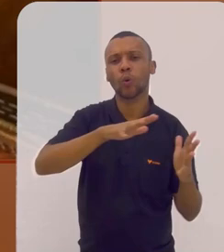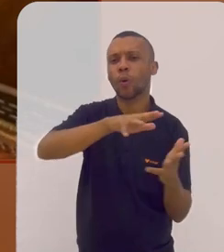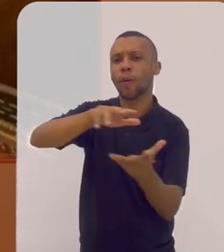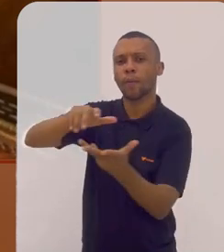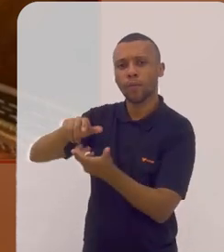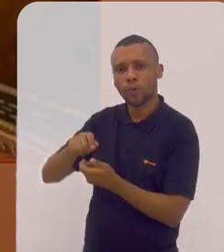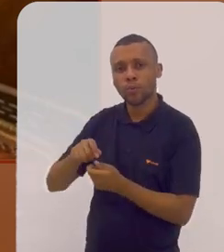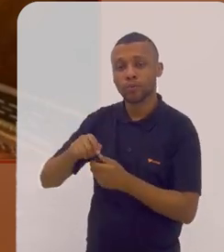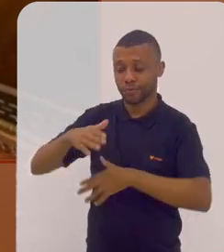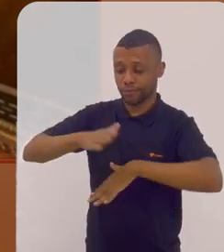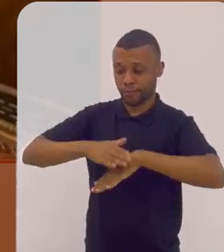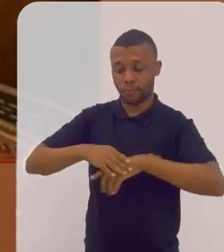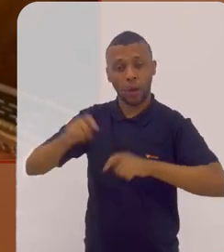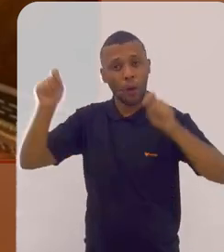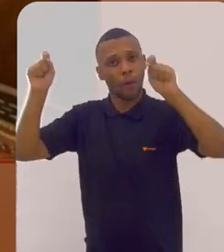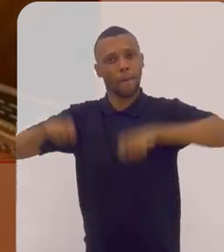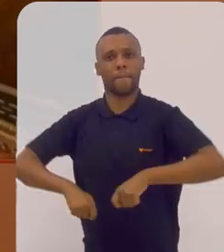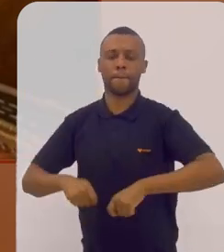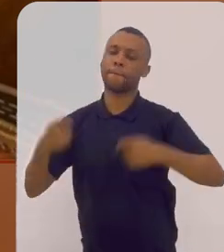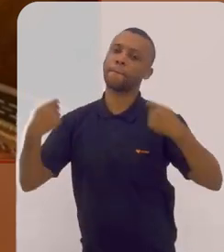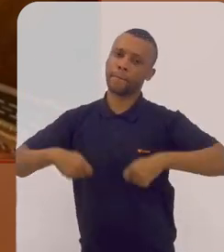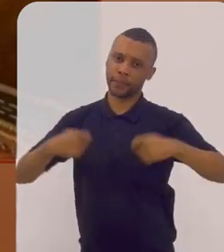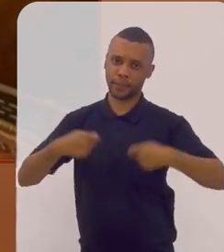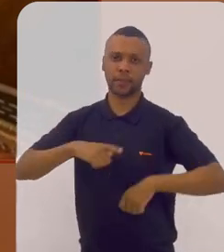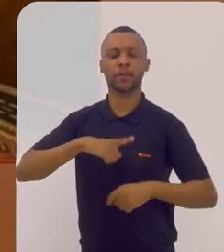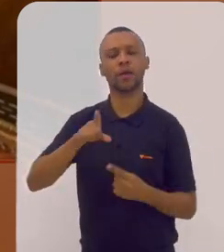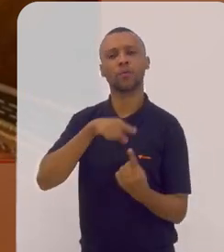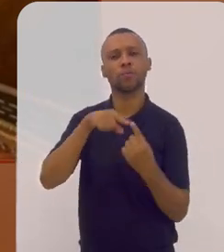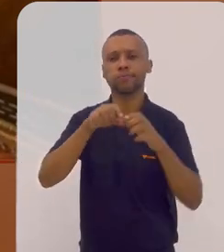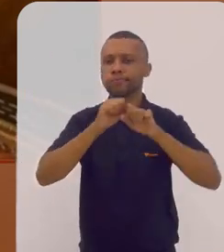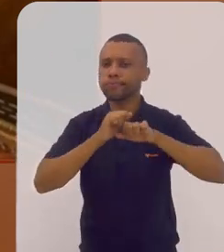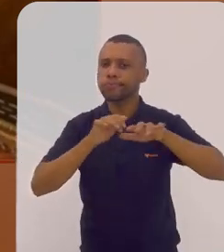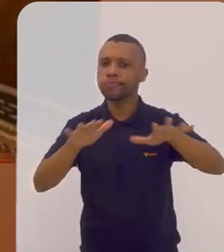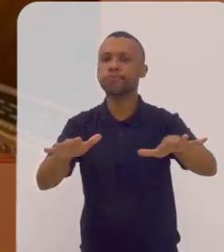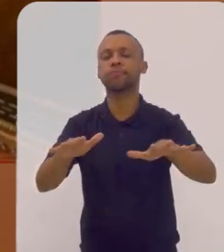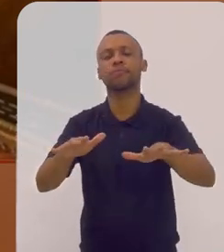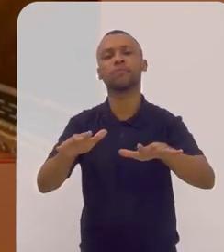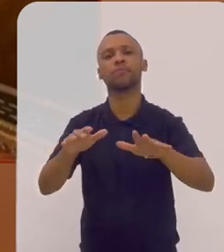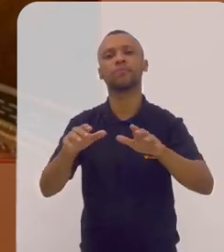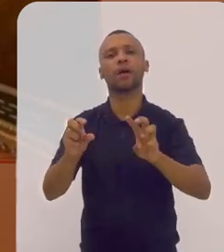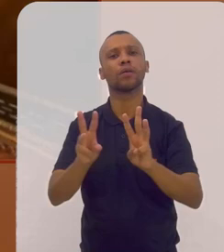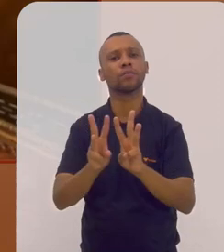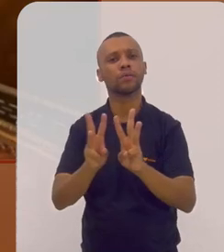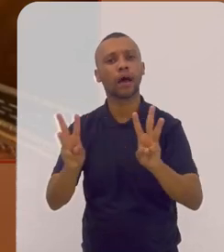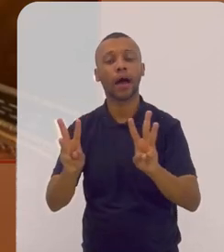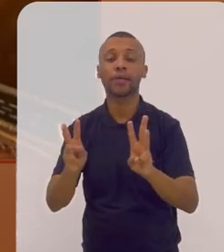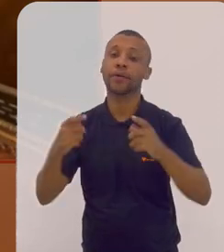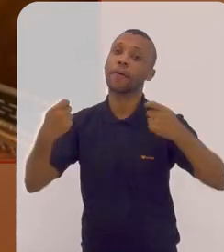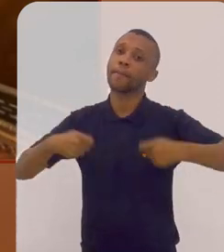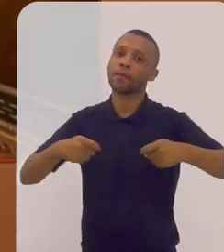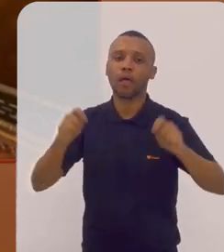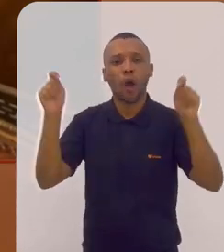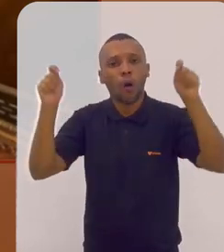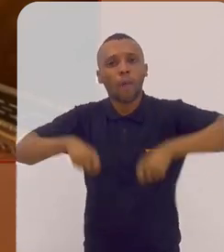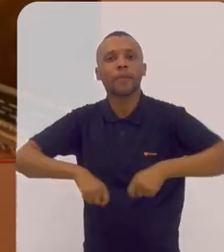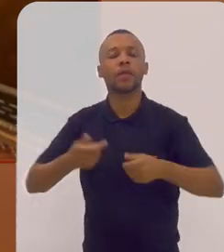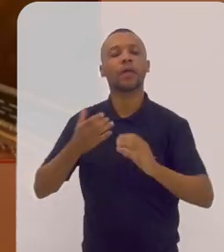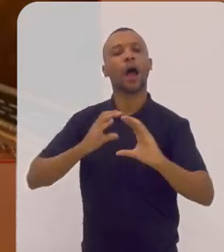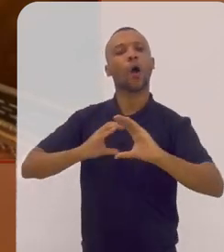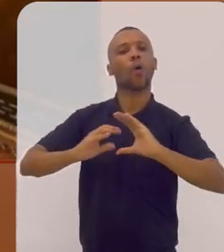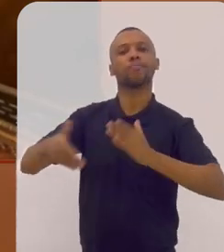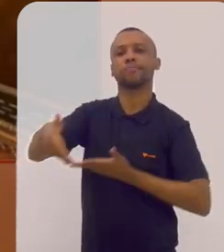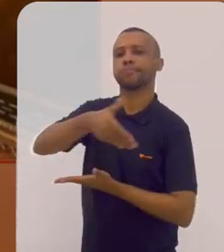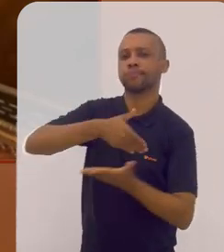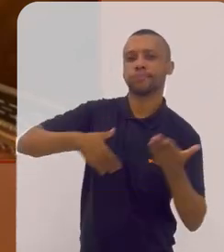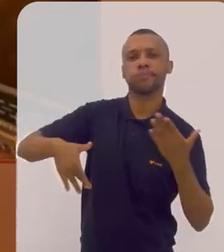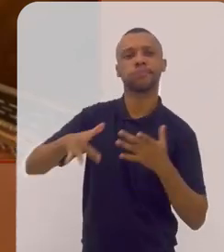realmente ser bem competente nessa questão da difusão via web precisamos ser muito competentes na